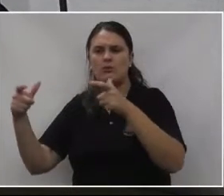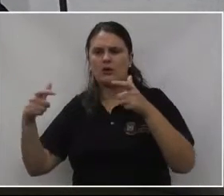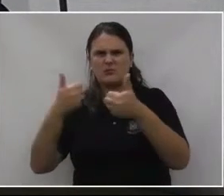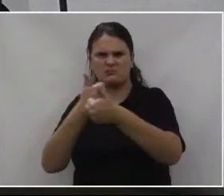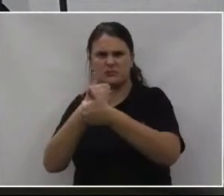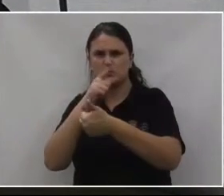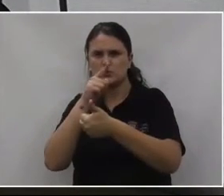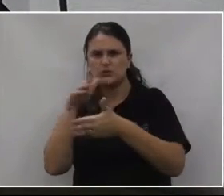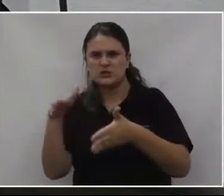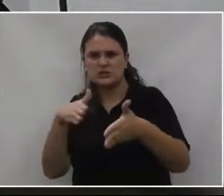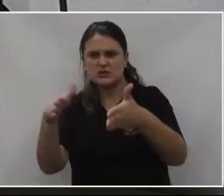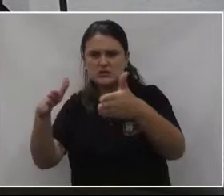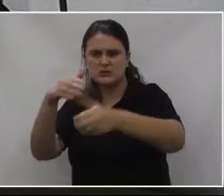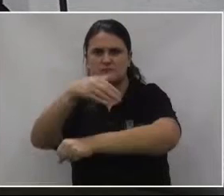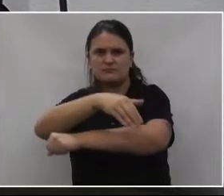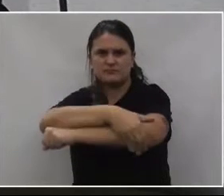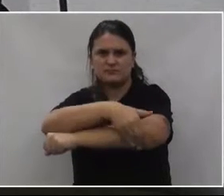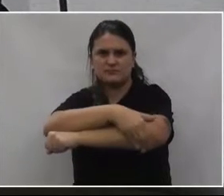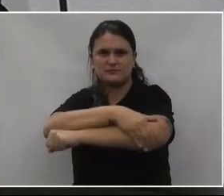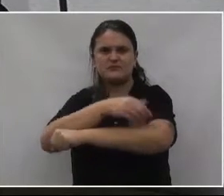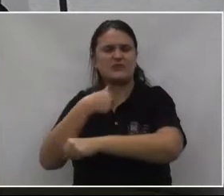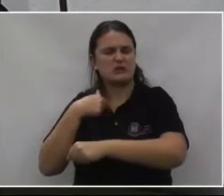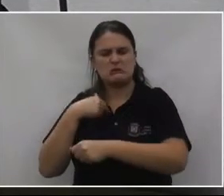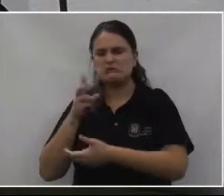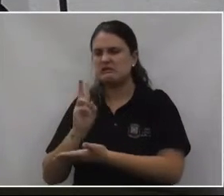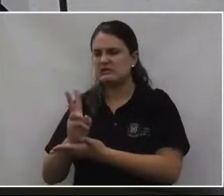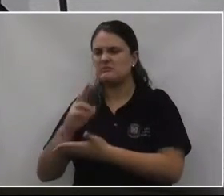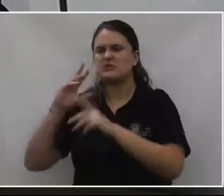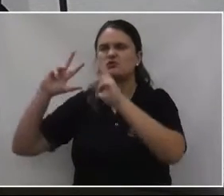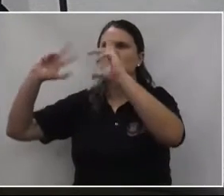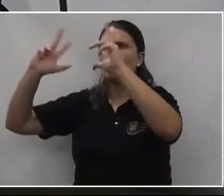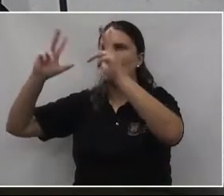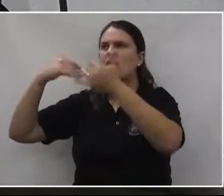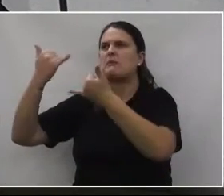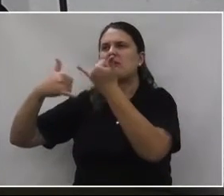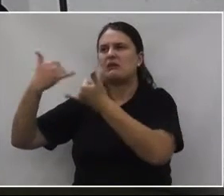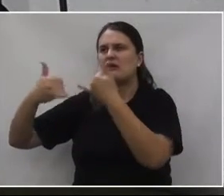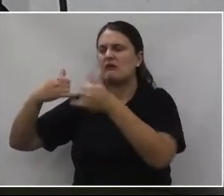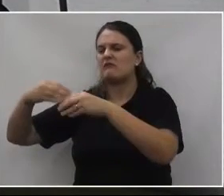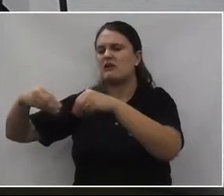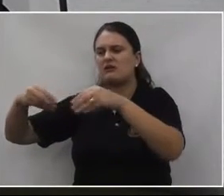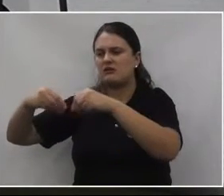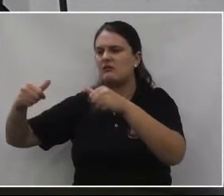eu cresci no Parque Ambiental, jogando vôlei, futebol de areia,